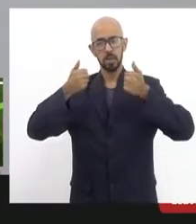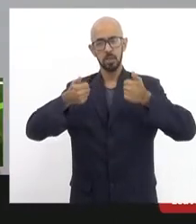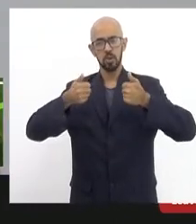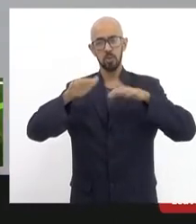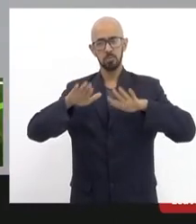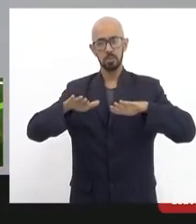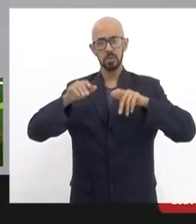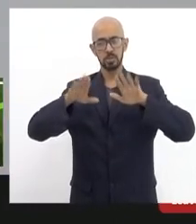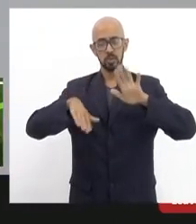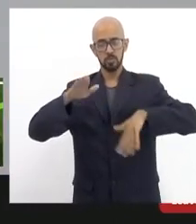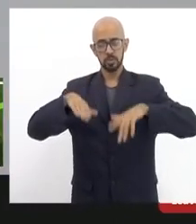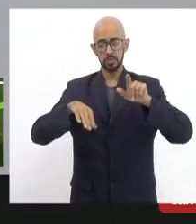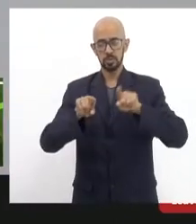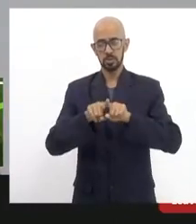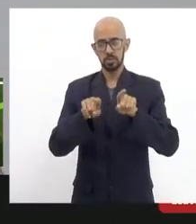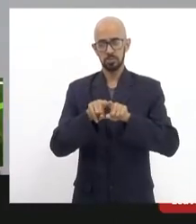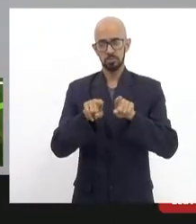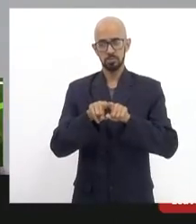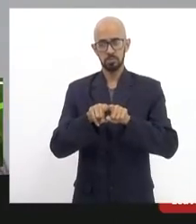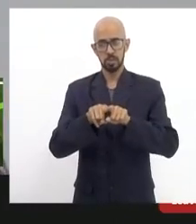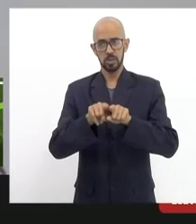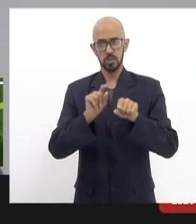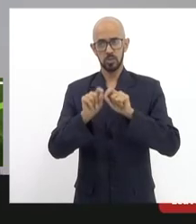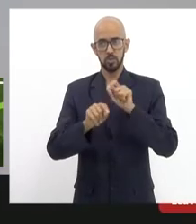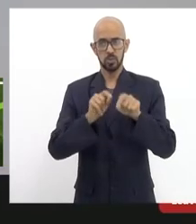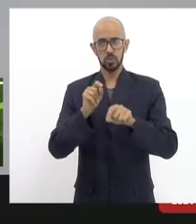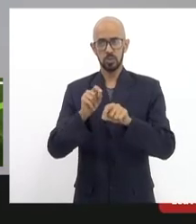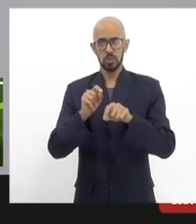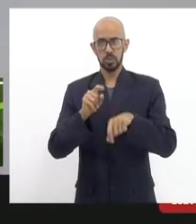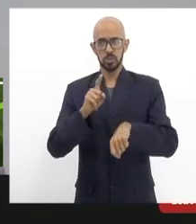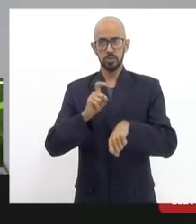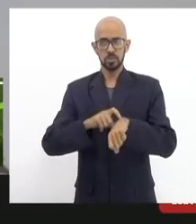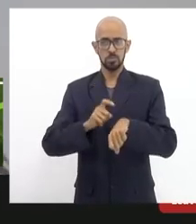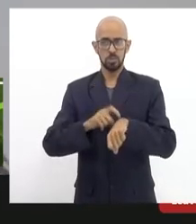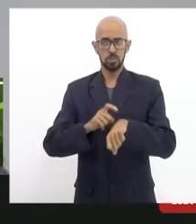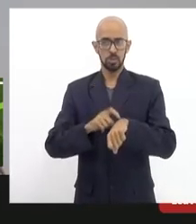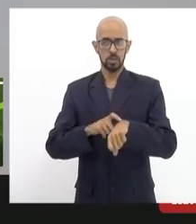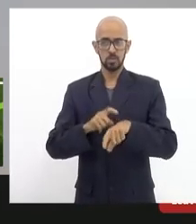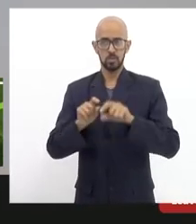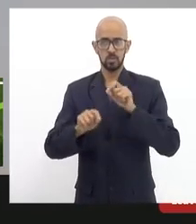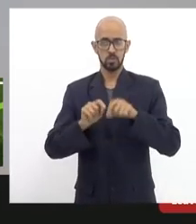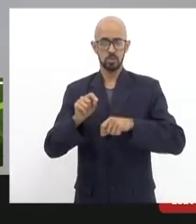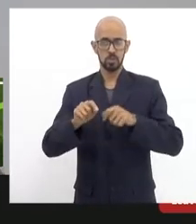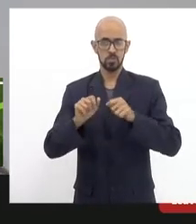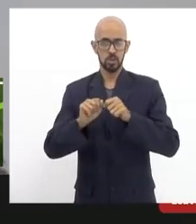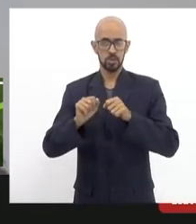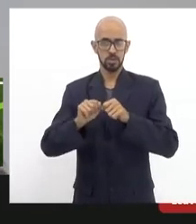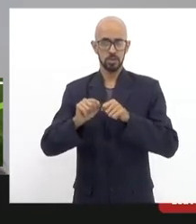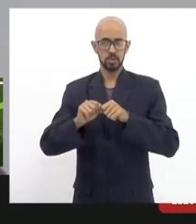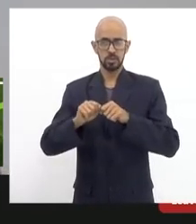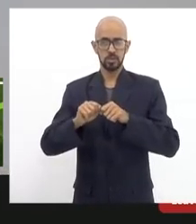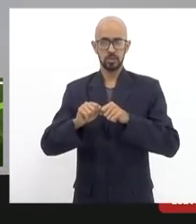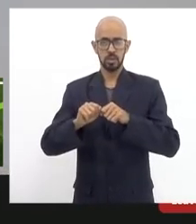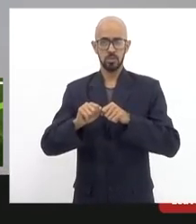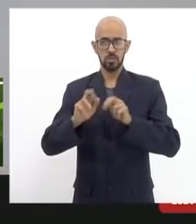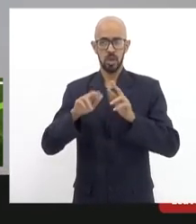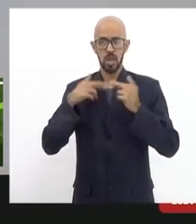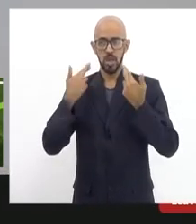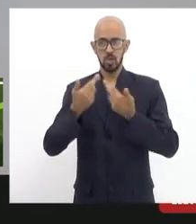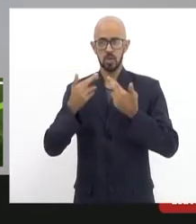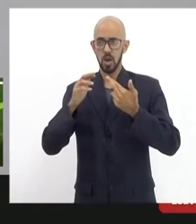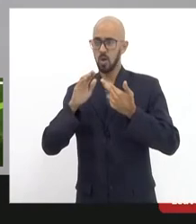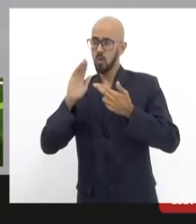talvez nem que a gente pudesse Paulo Sade dessa audiência desdobrar numa reunião mais executiva mais